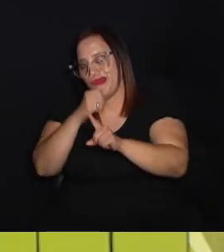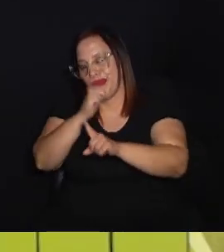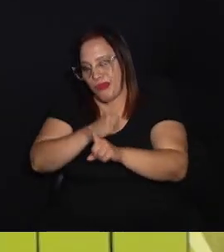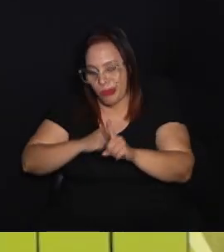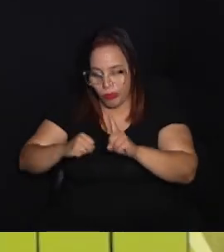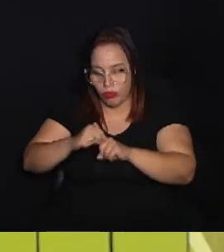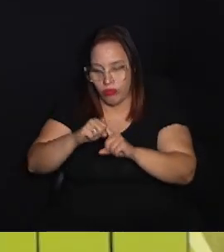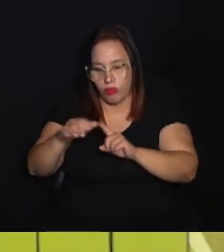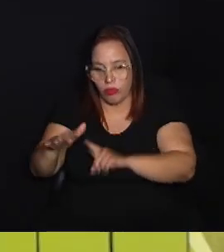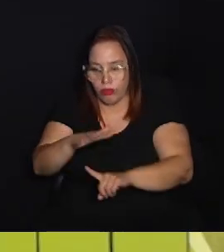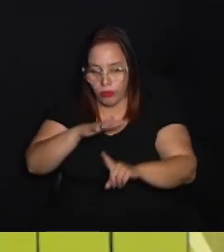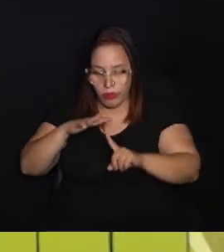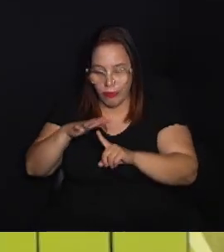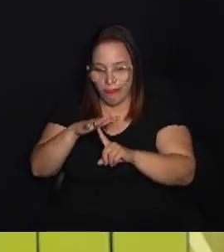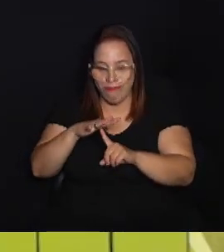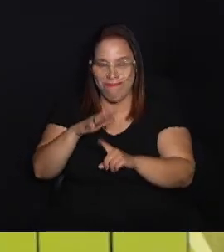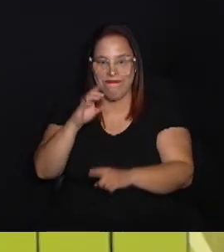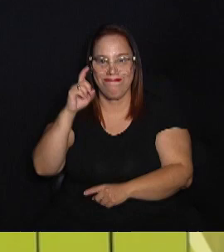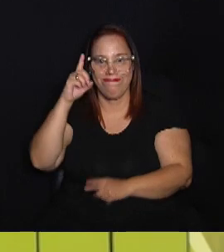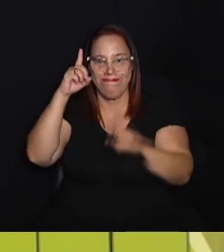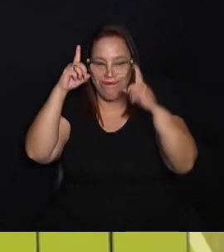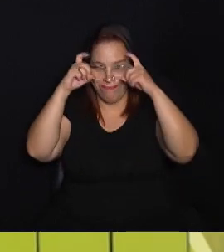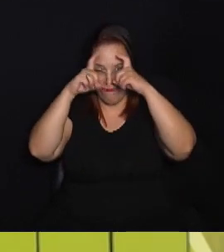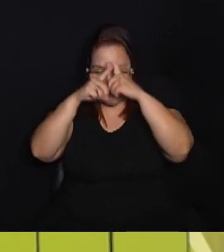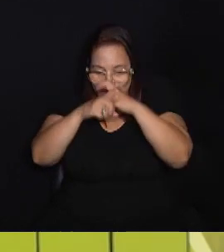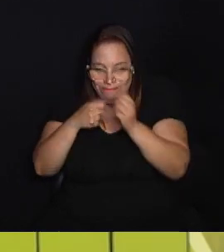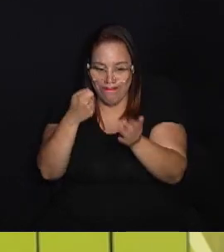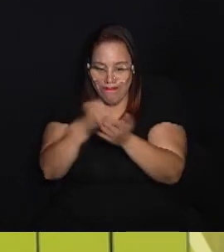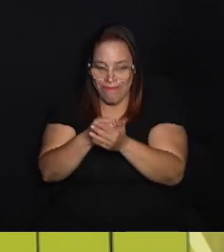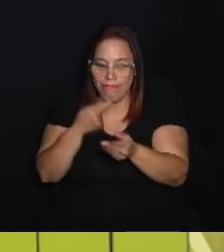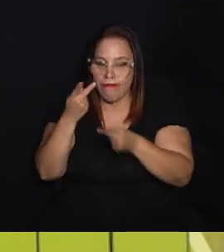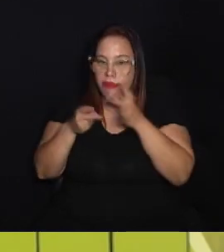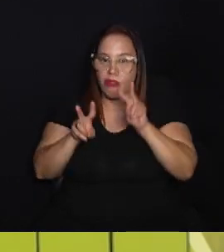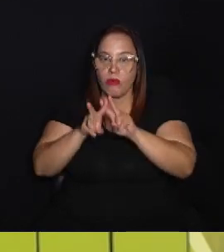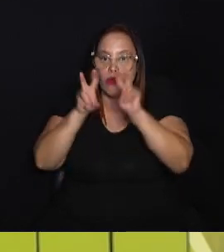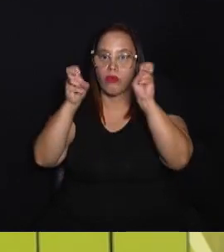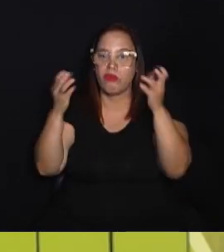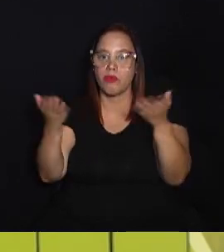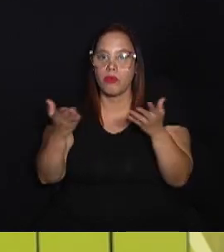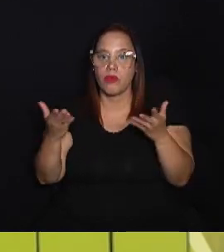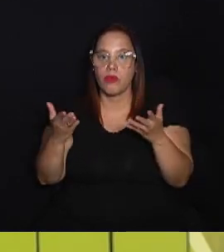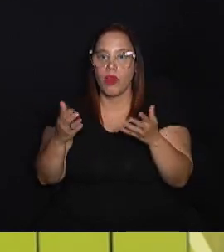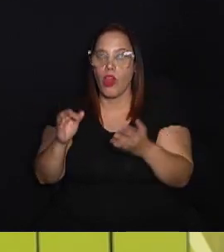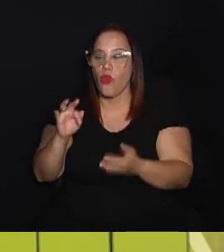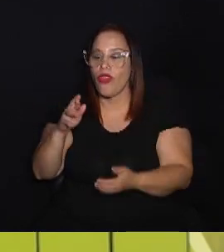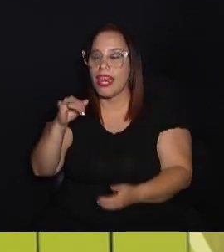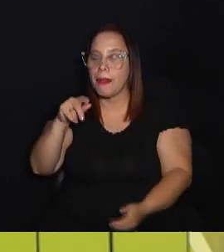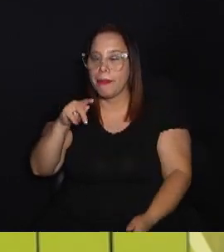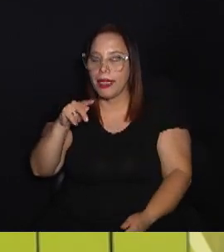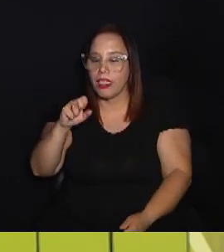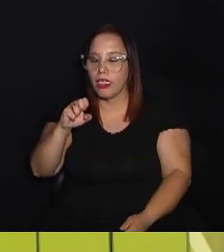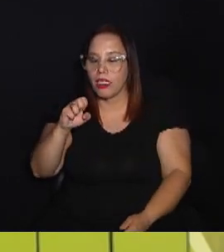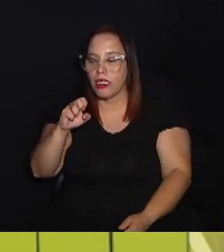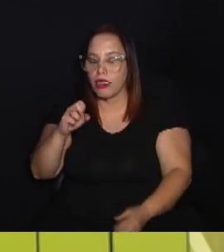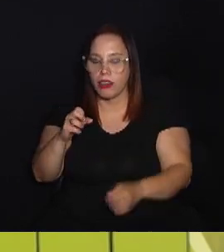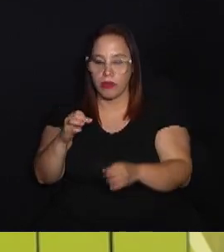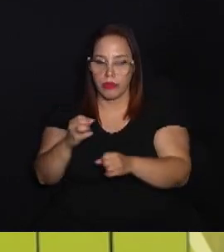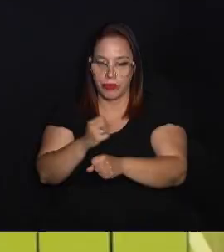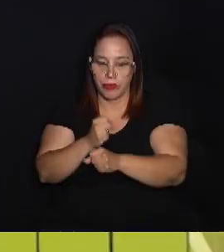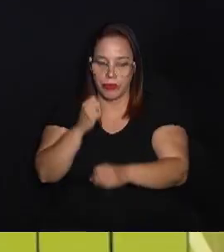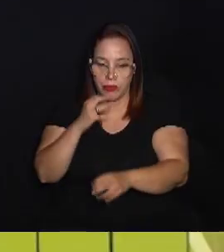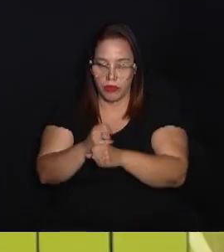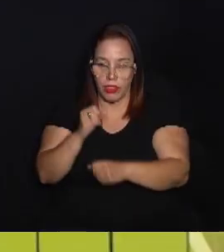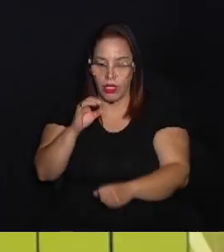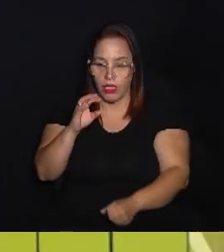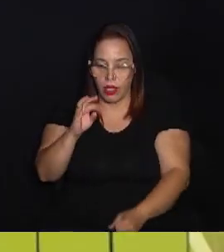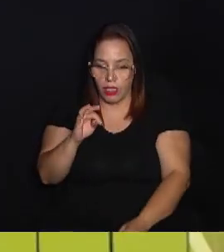social e ambiental que é muito mais difícil de se medir. E para falar desse tema hoje a gente está com o Felipe Mendes, que é engenheiro e sócio